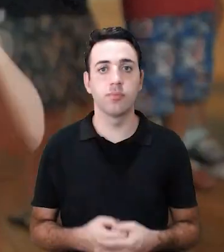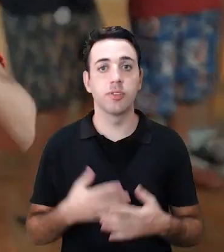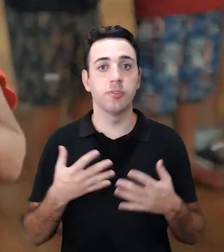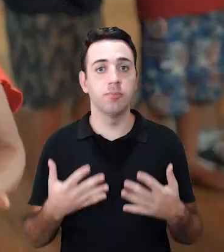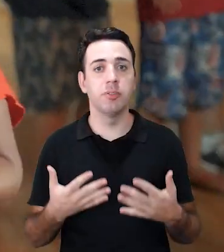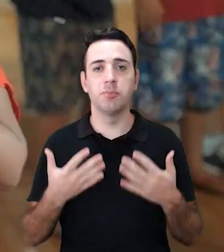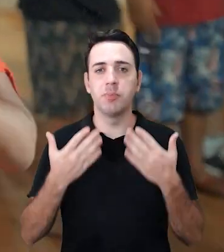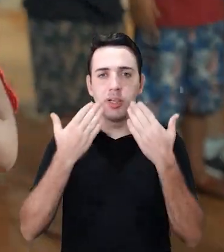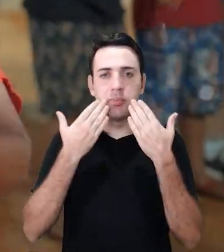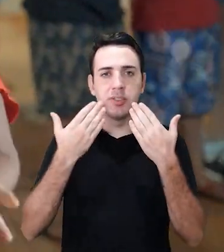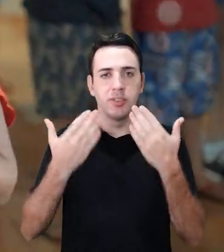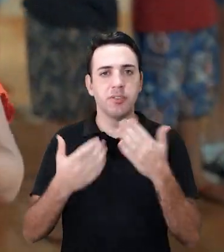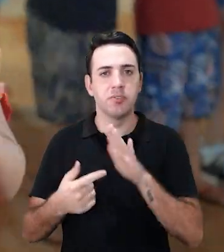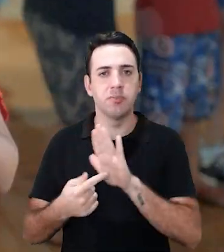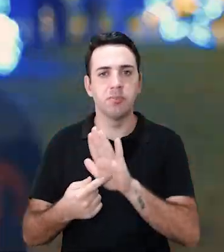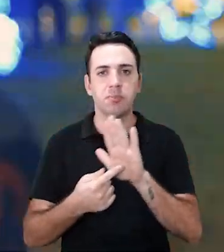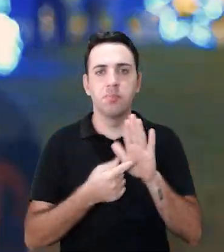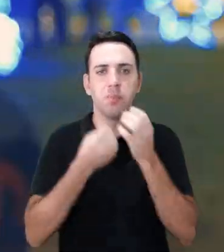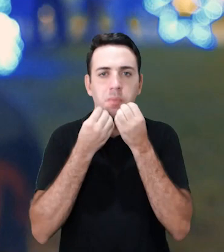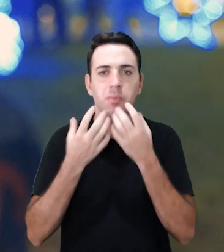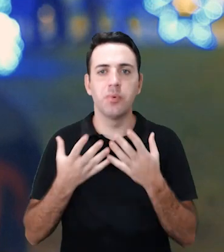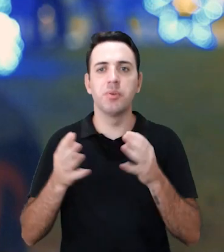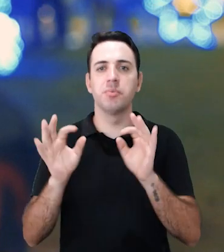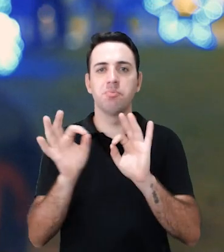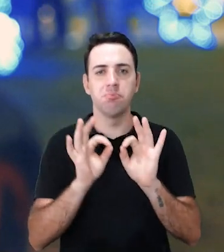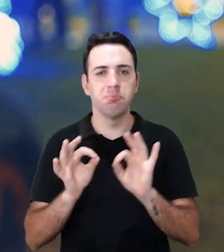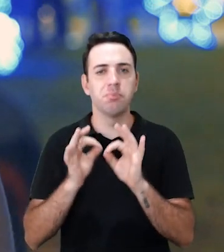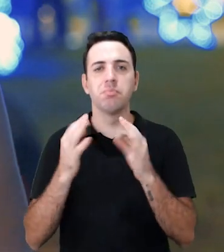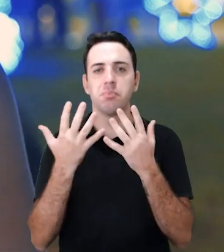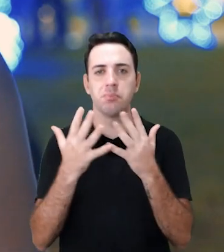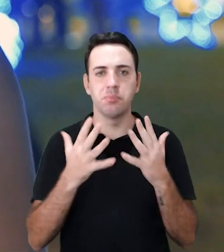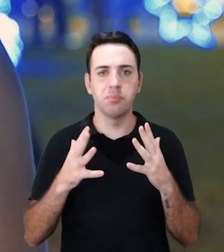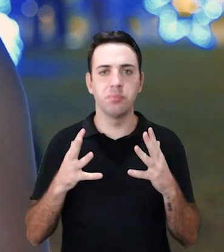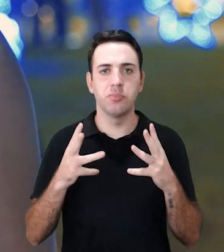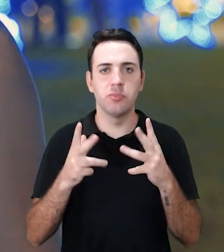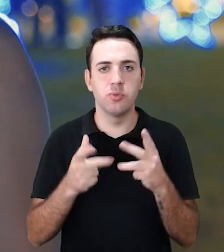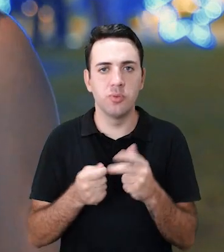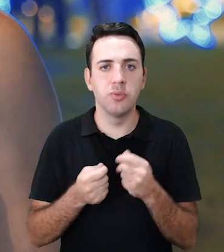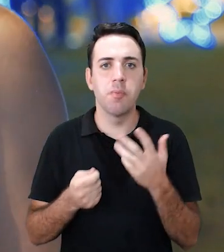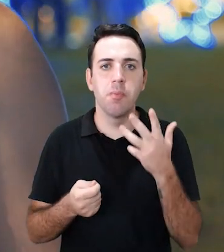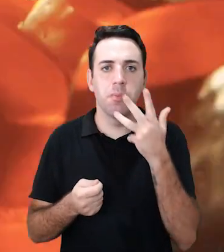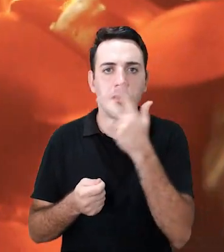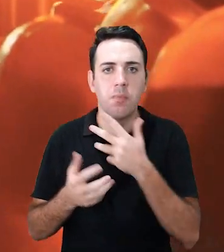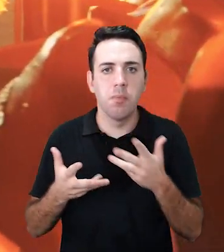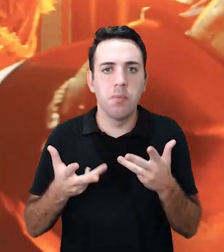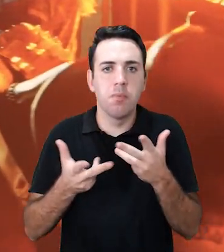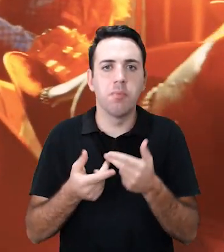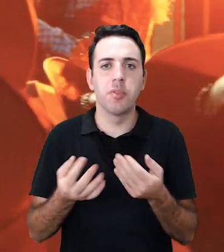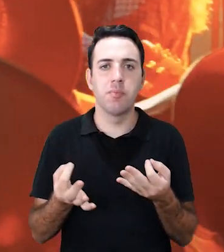A apresentação foi muito boa, está de parabéns, a organização está excelente, continua e maravilhosa, porque está